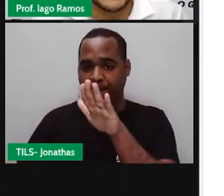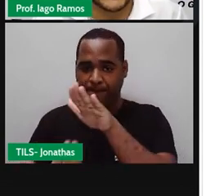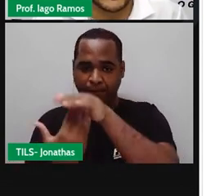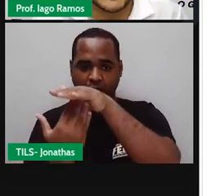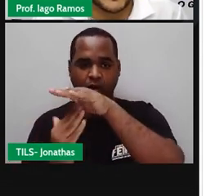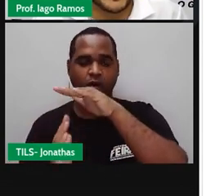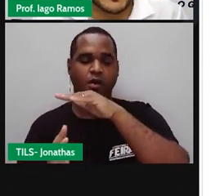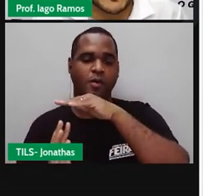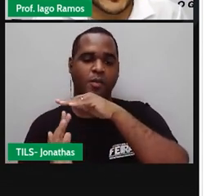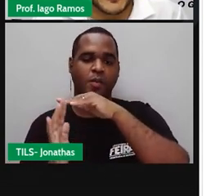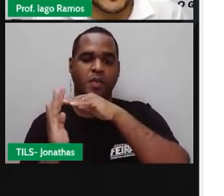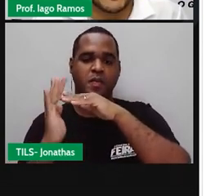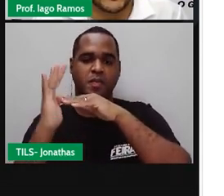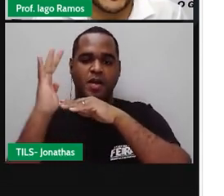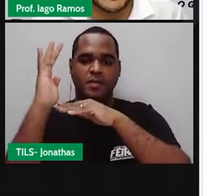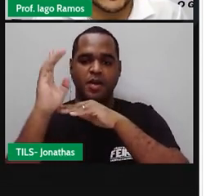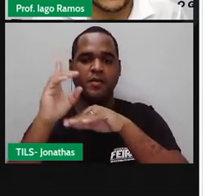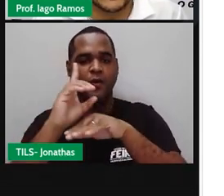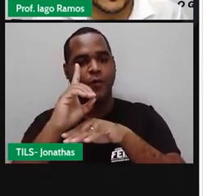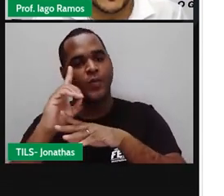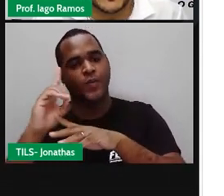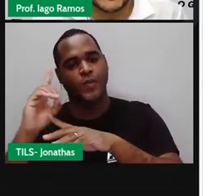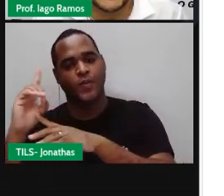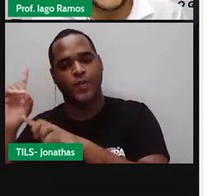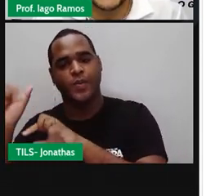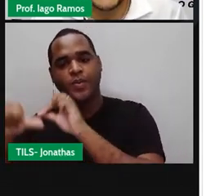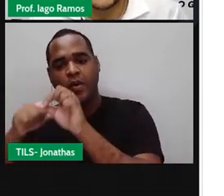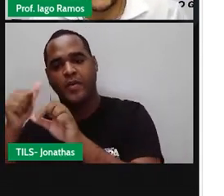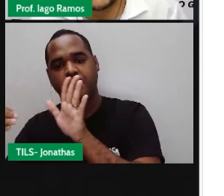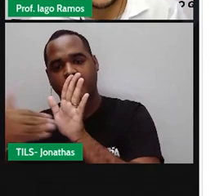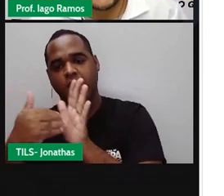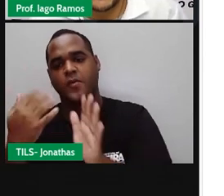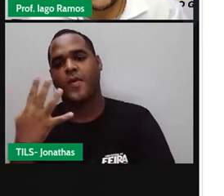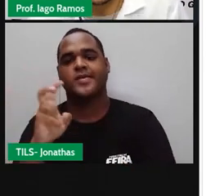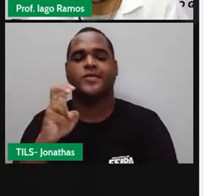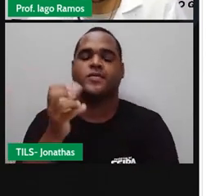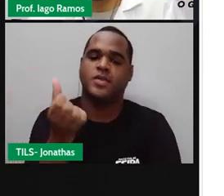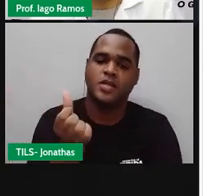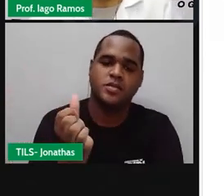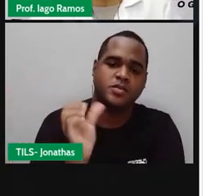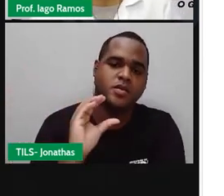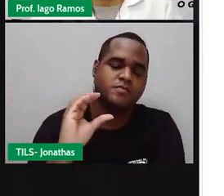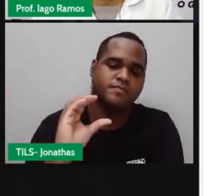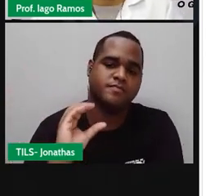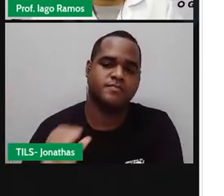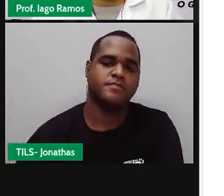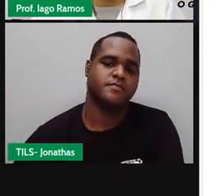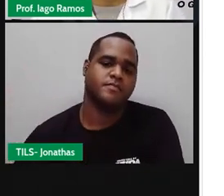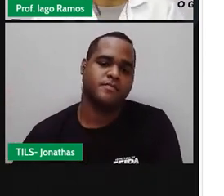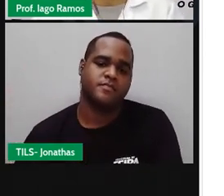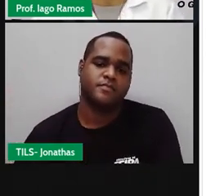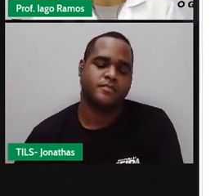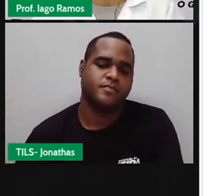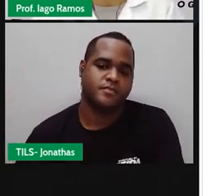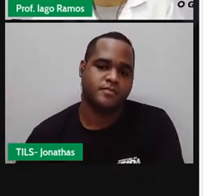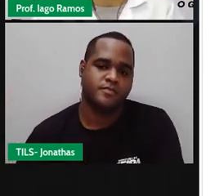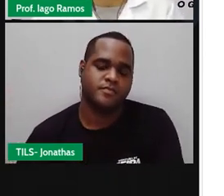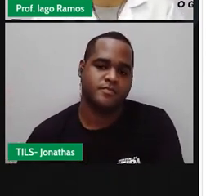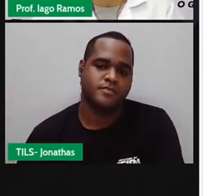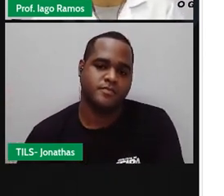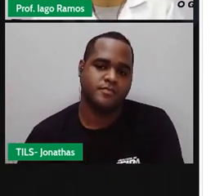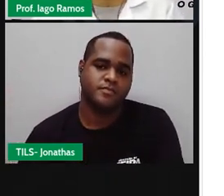foi aumentando, sempre para a direita, vai aumentando, até chegar na maior temperatura que a gente tinha naquele caso ali.